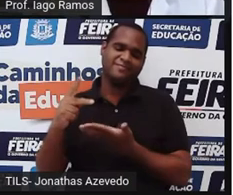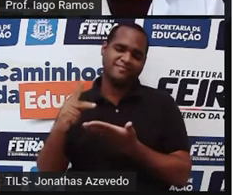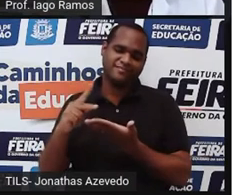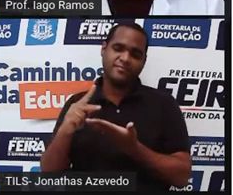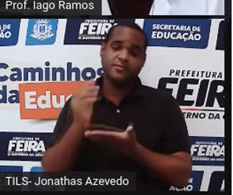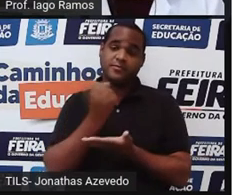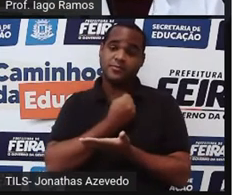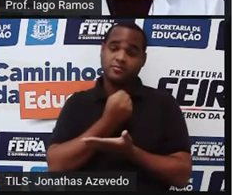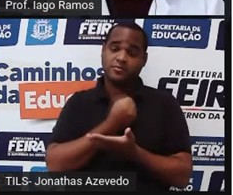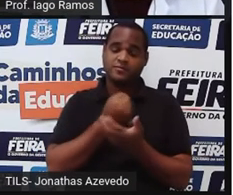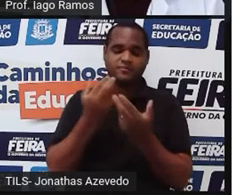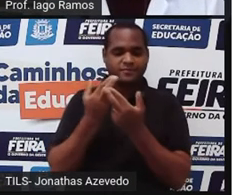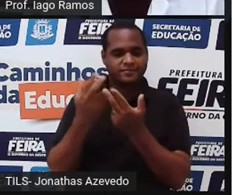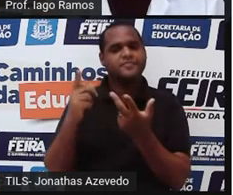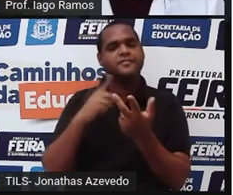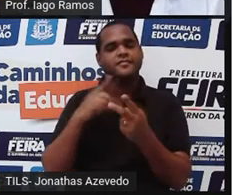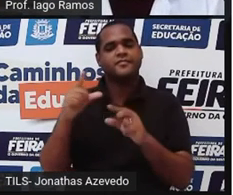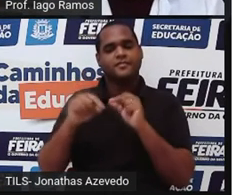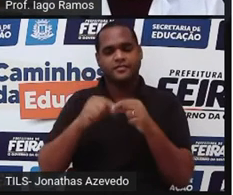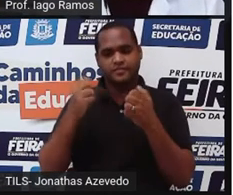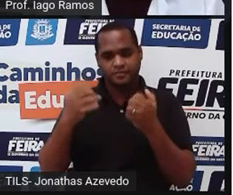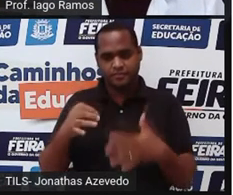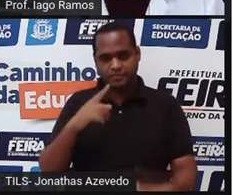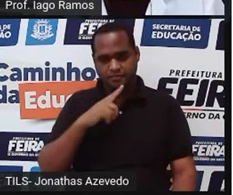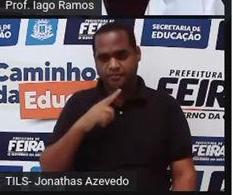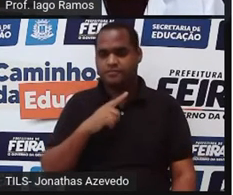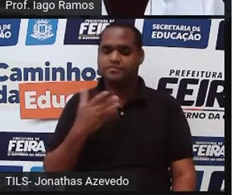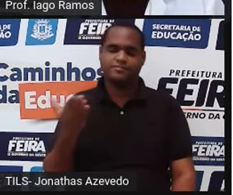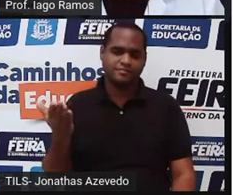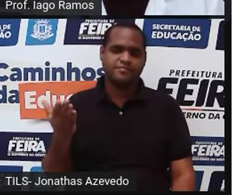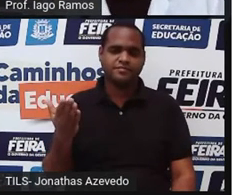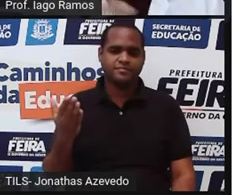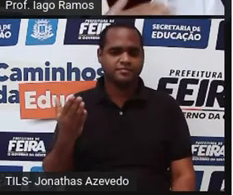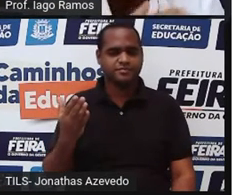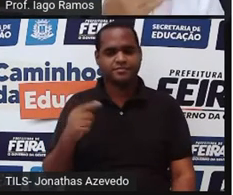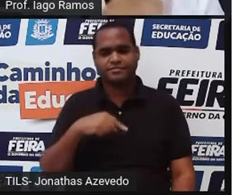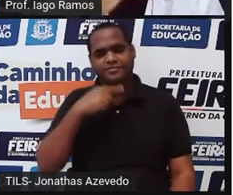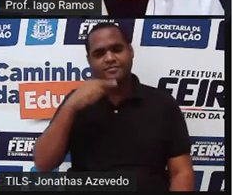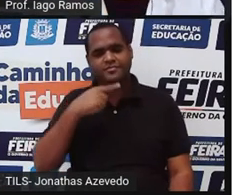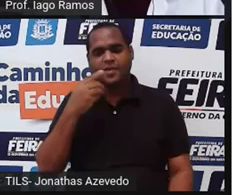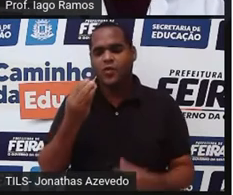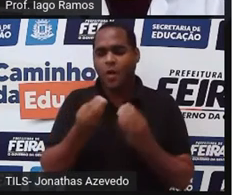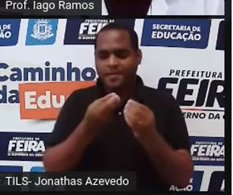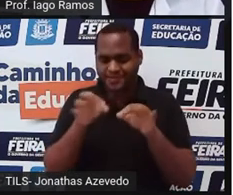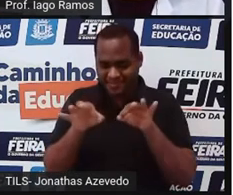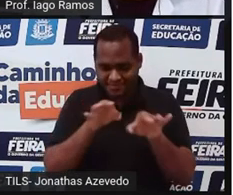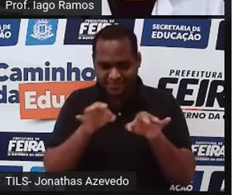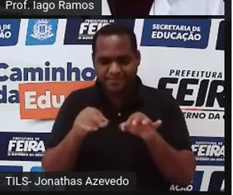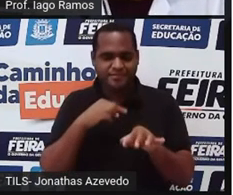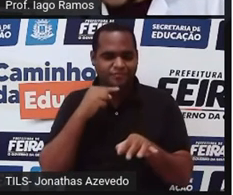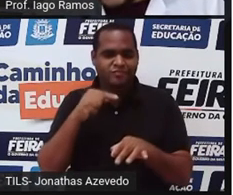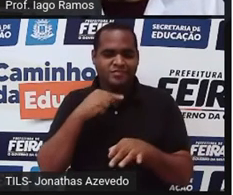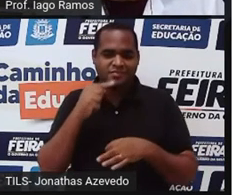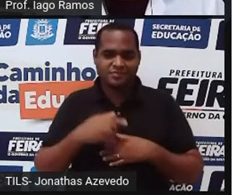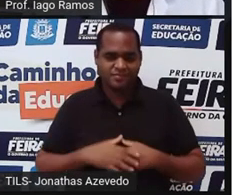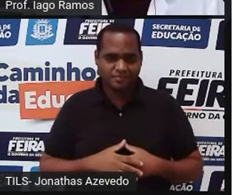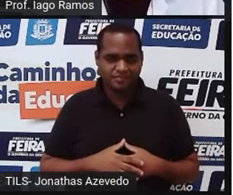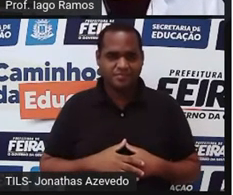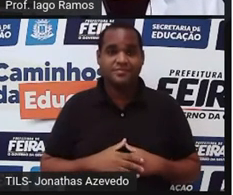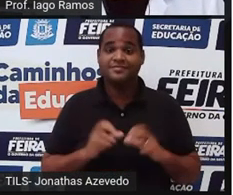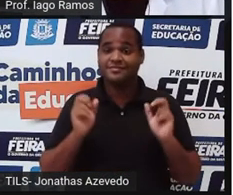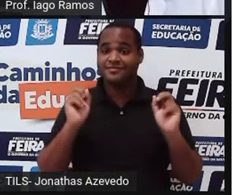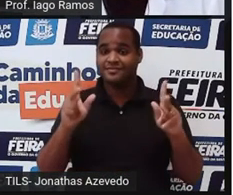números que têm casas decimais infinitas. E aí não tem como a gente escrever em ordem 1 por 1. Beleza?